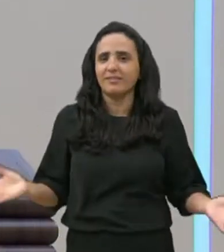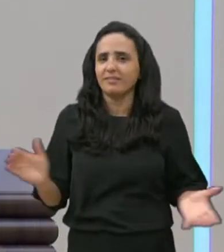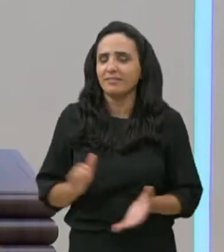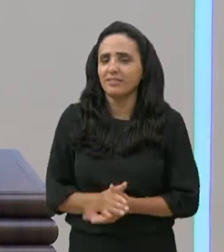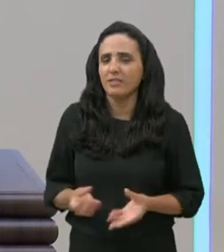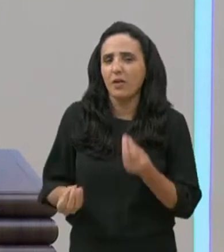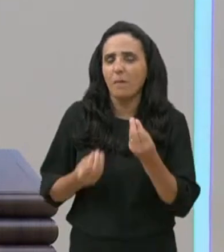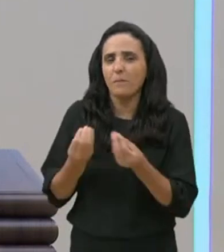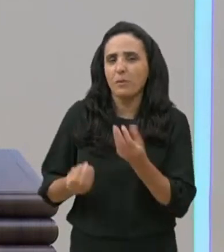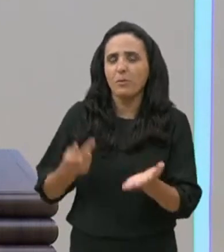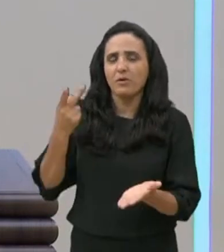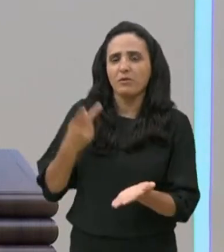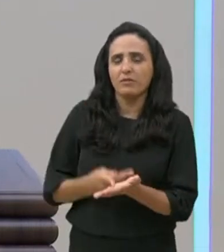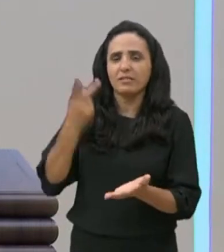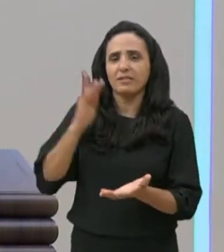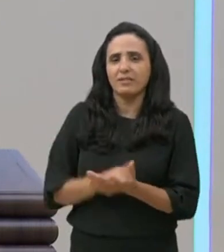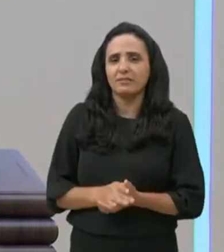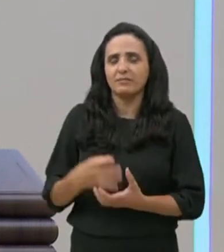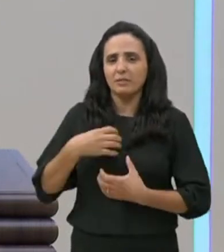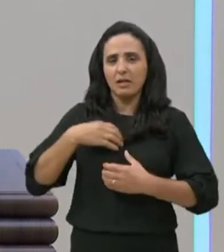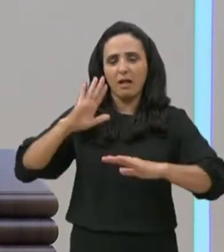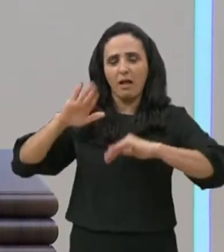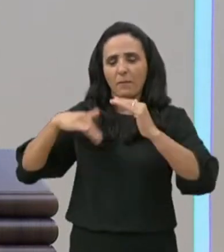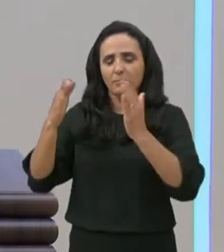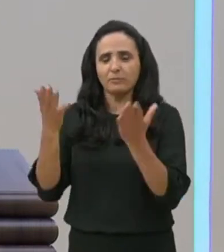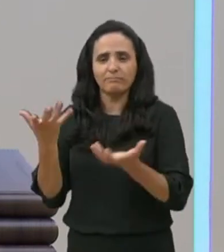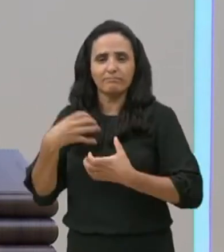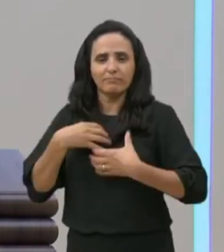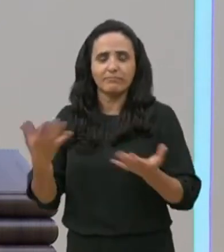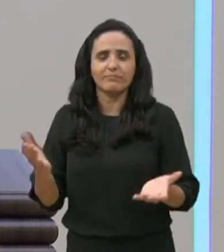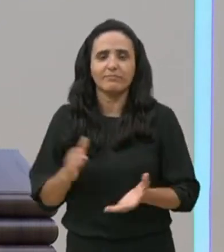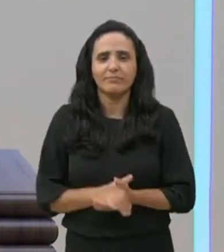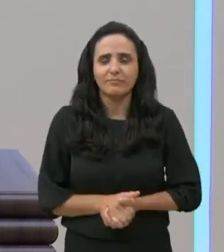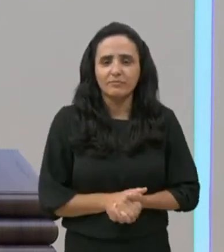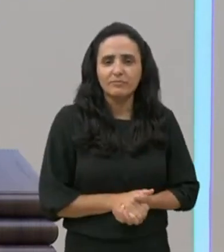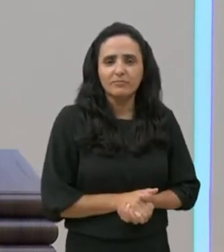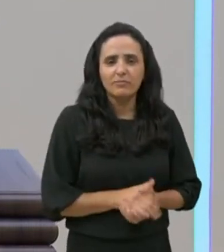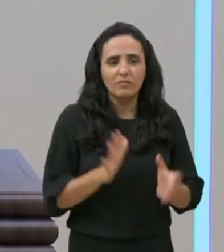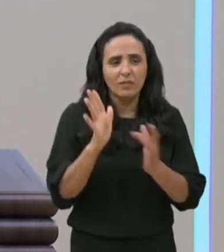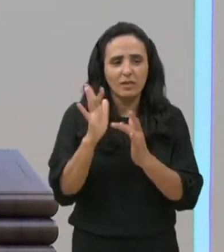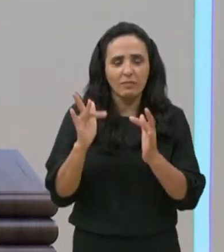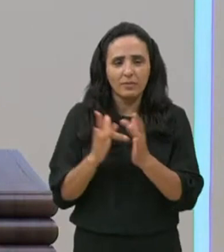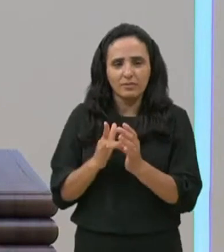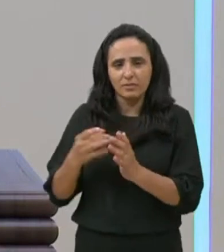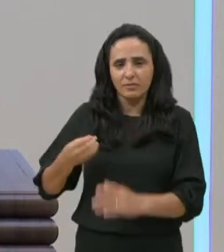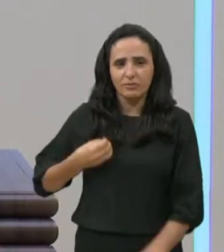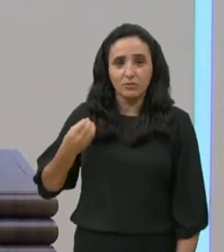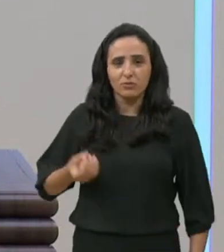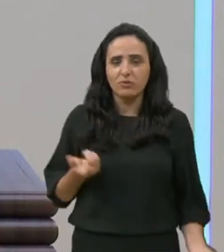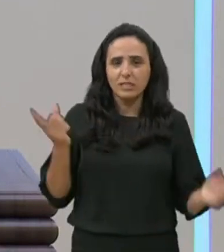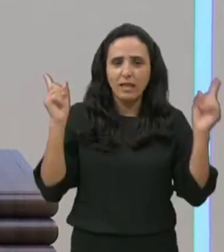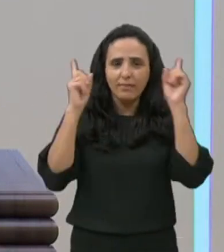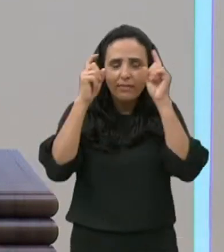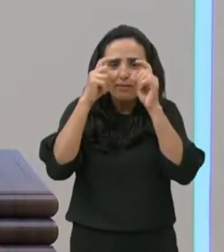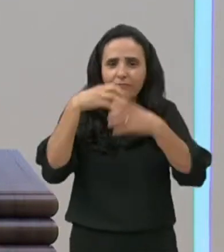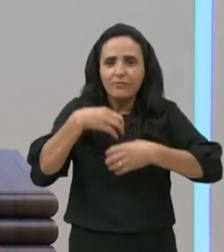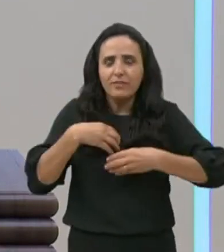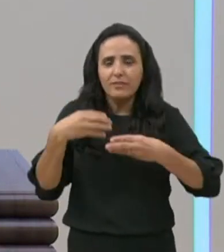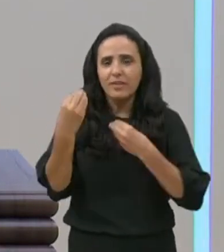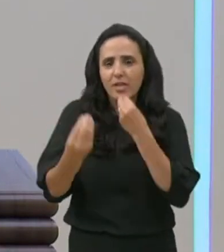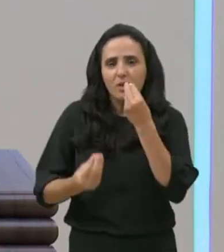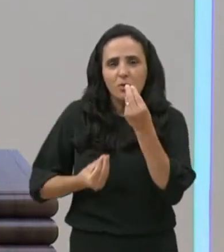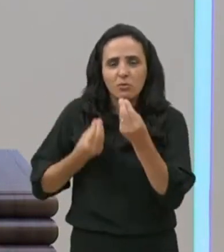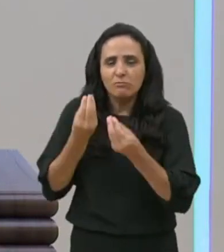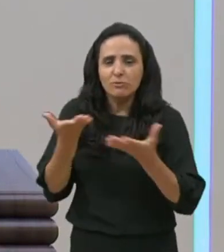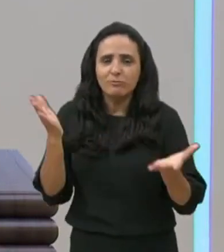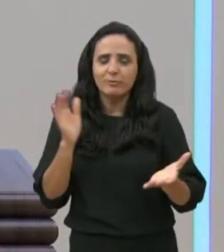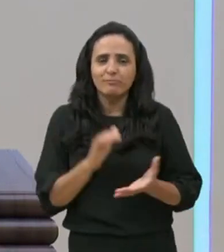será que ele fará, porque está tão difícil, as coisas? para Jesus, não existe coisa difícil, mas, se existe uma